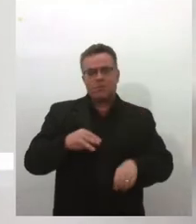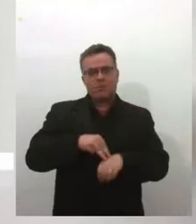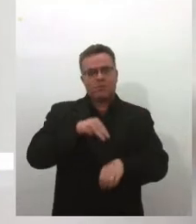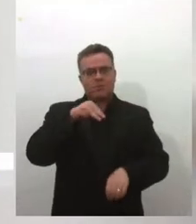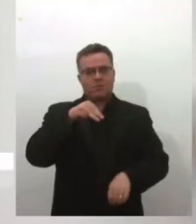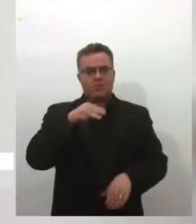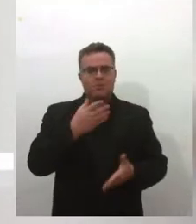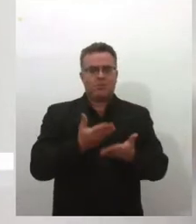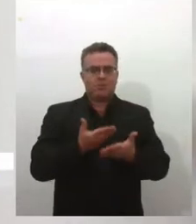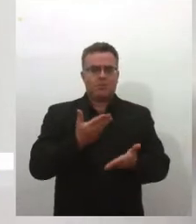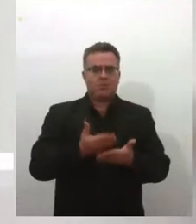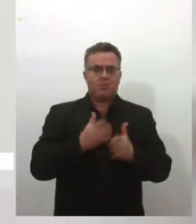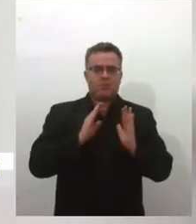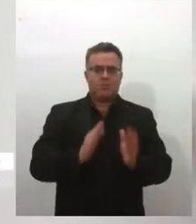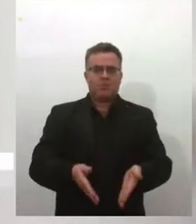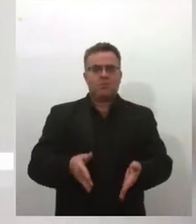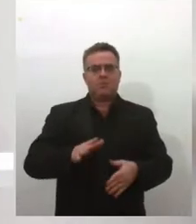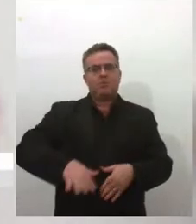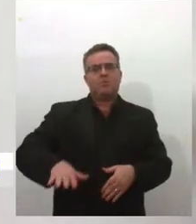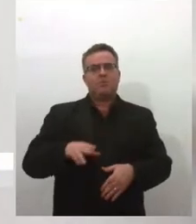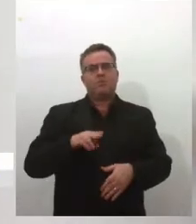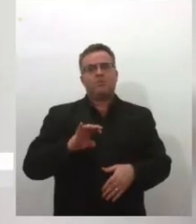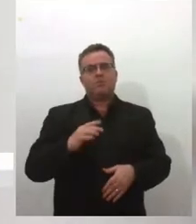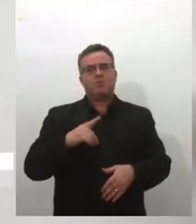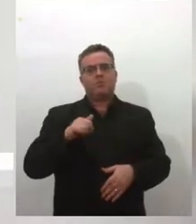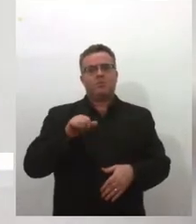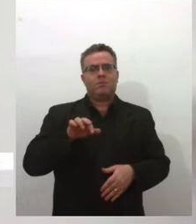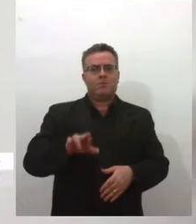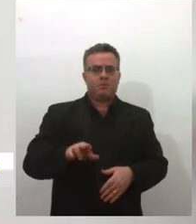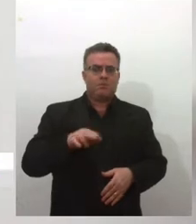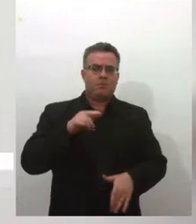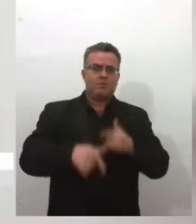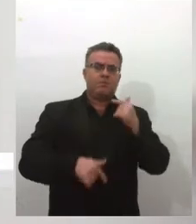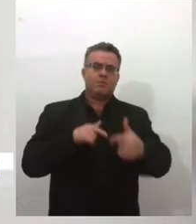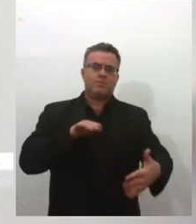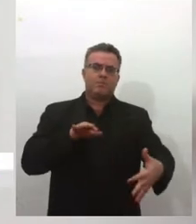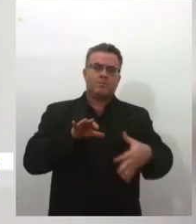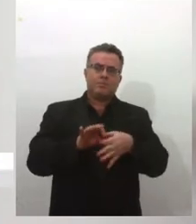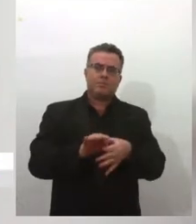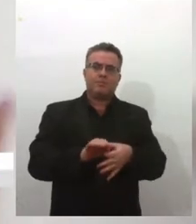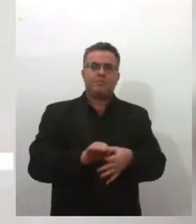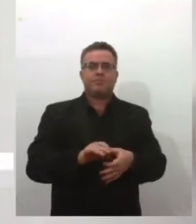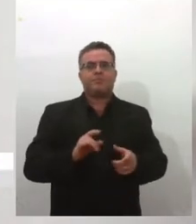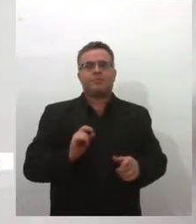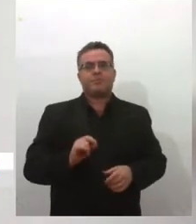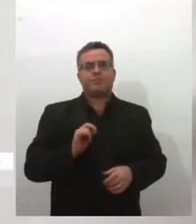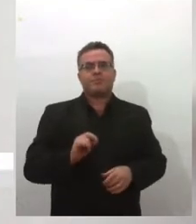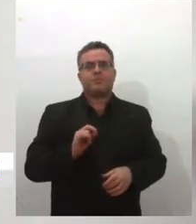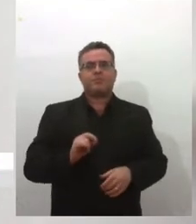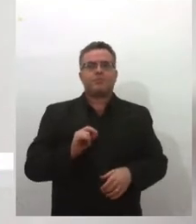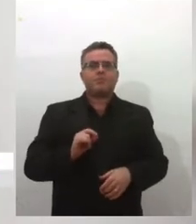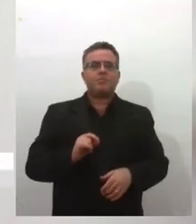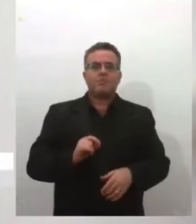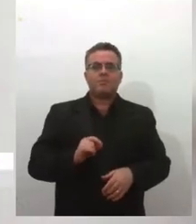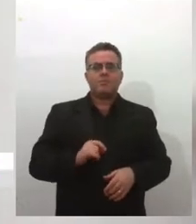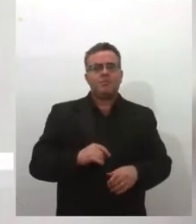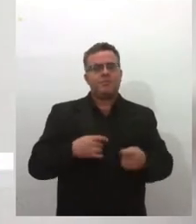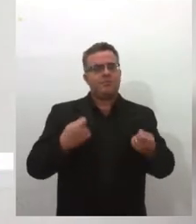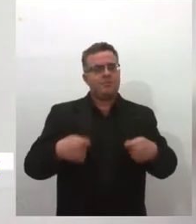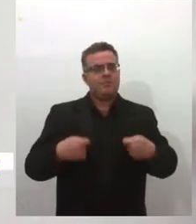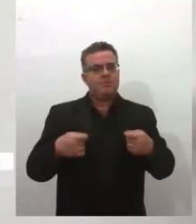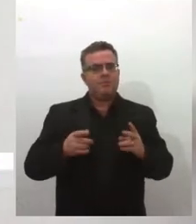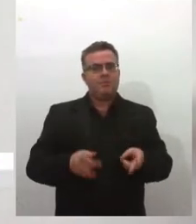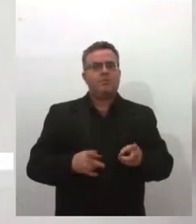Instituto de Pesquisas Energéticas e Nucleares, então, eles têm um trabalho muito voltado para a física nuclear, para